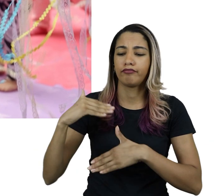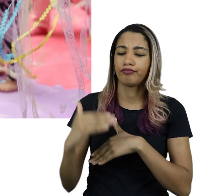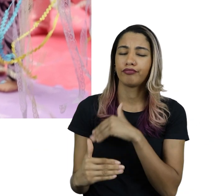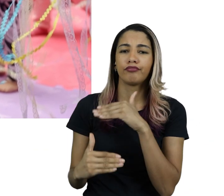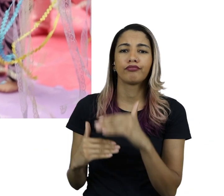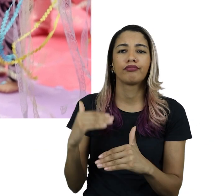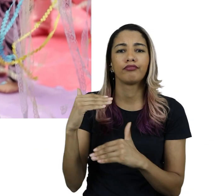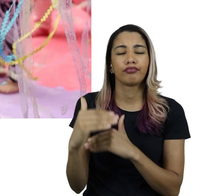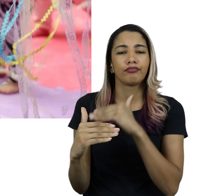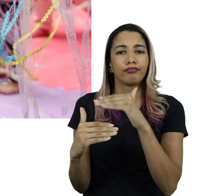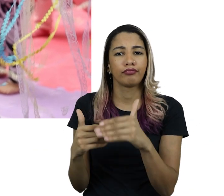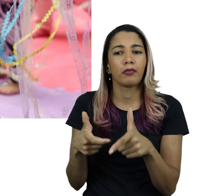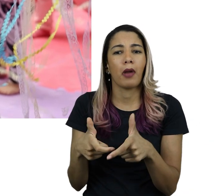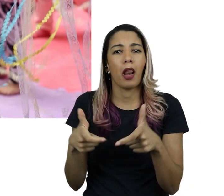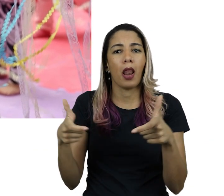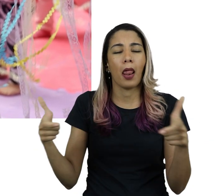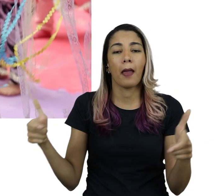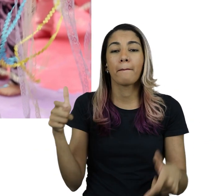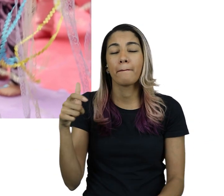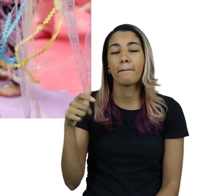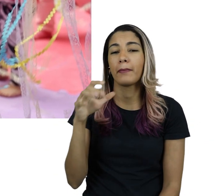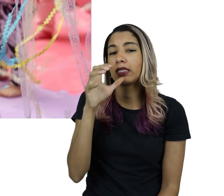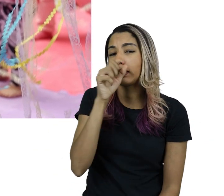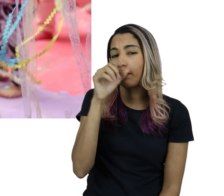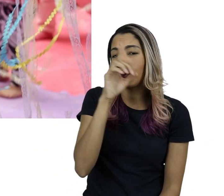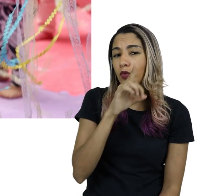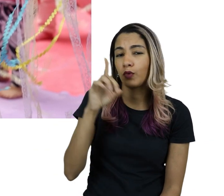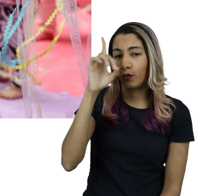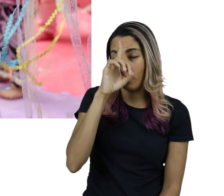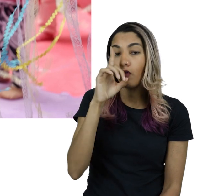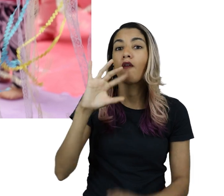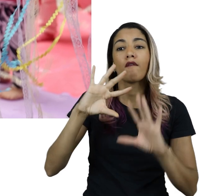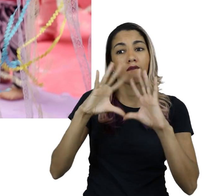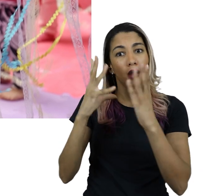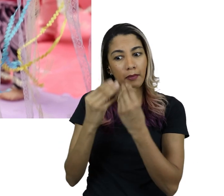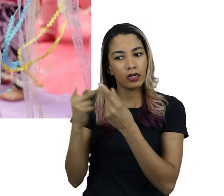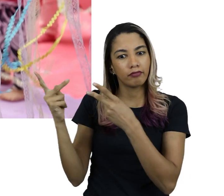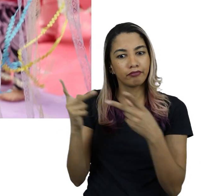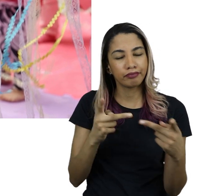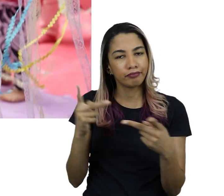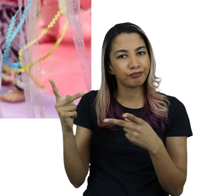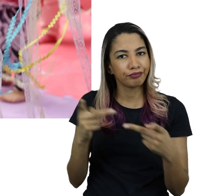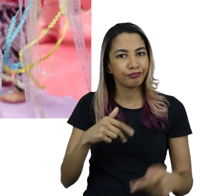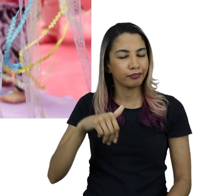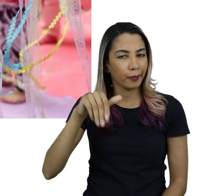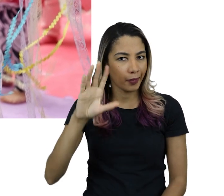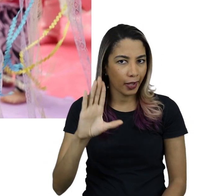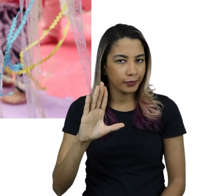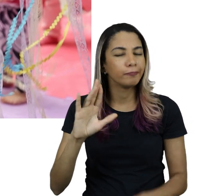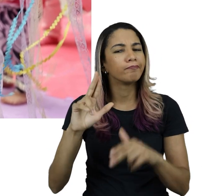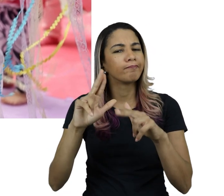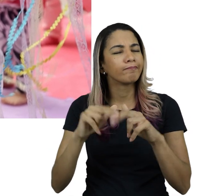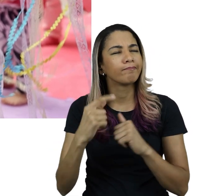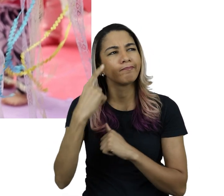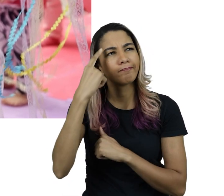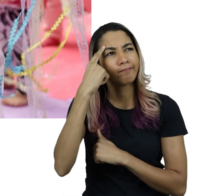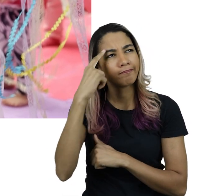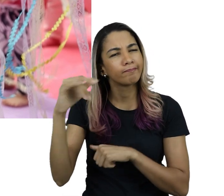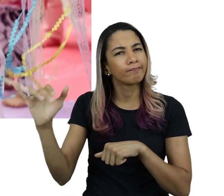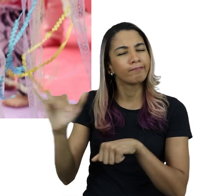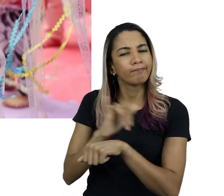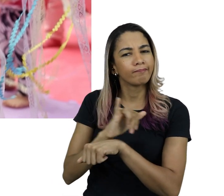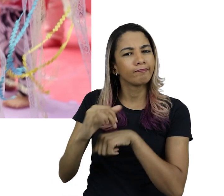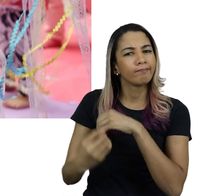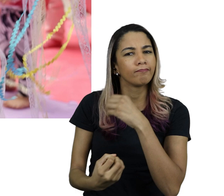Pinacoteca, principalmente aos finais de semana, a visitação de famílias. A partir disso, foram